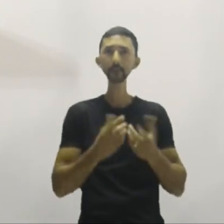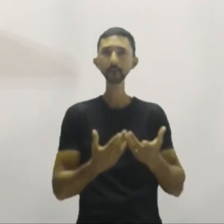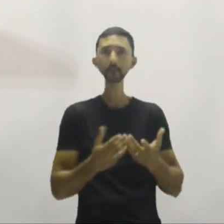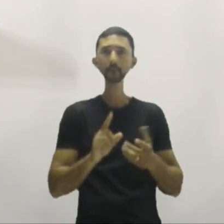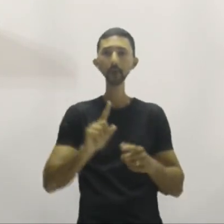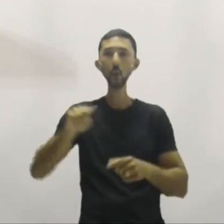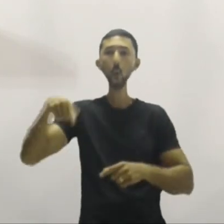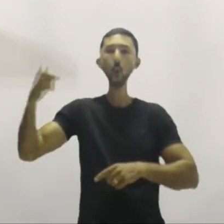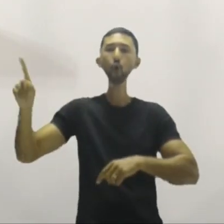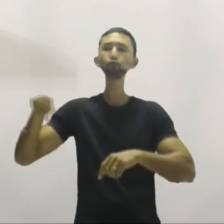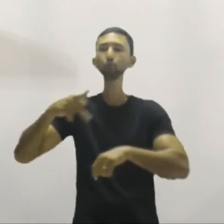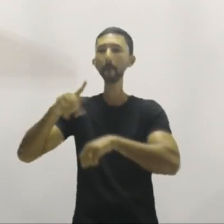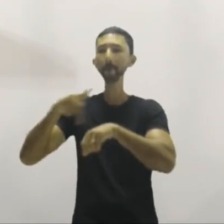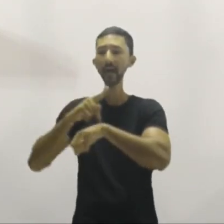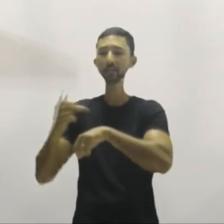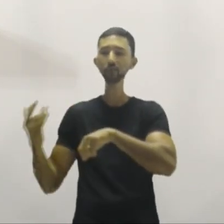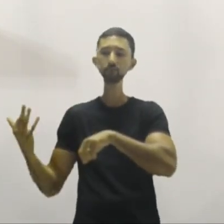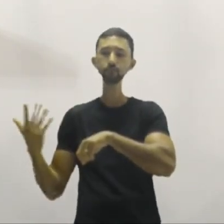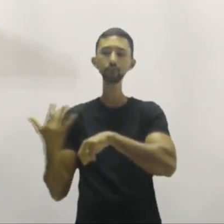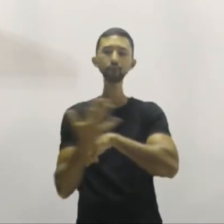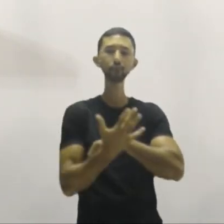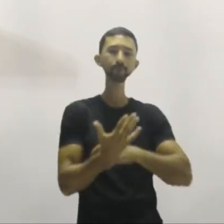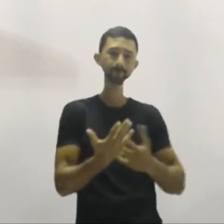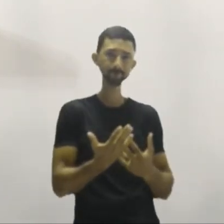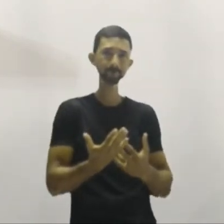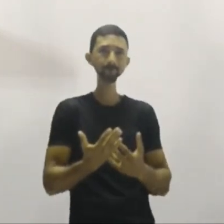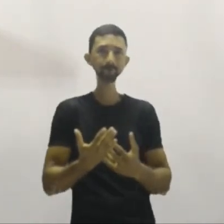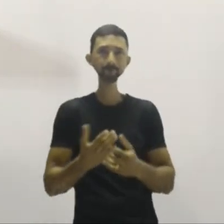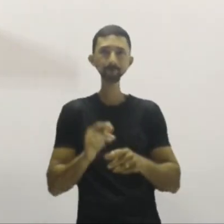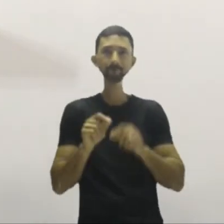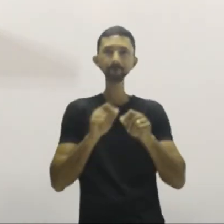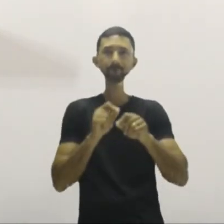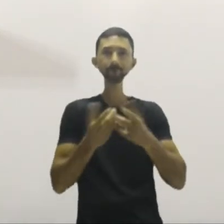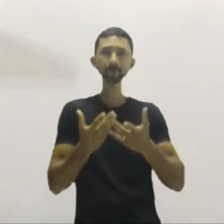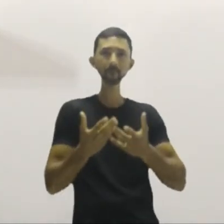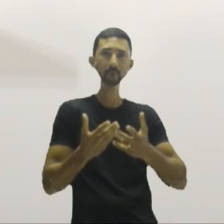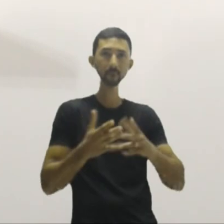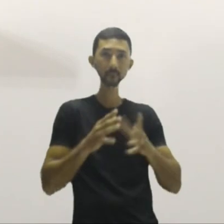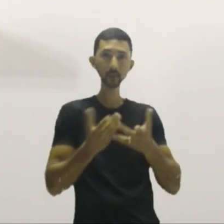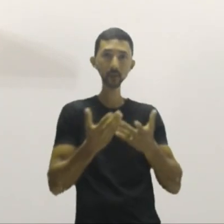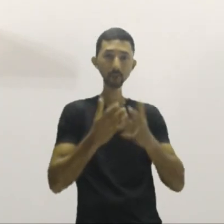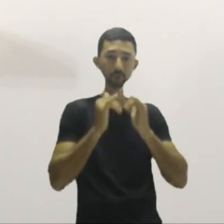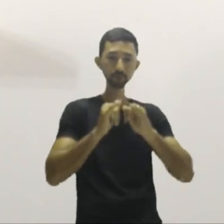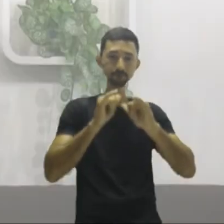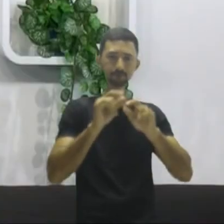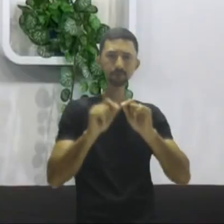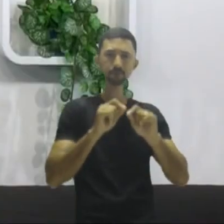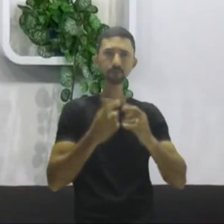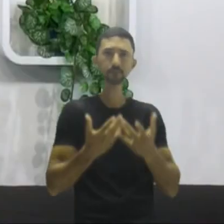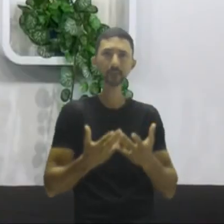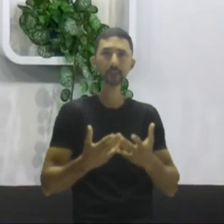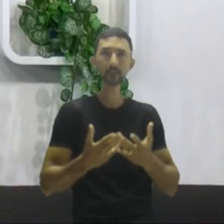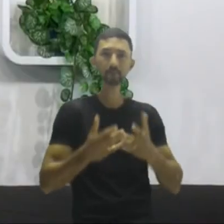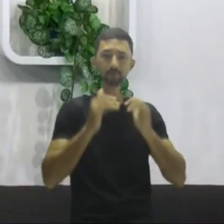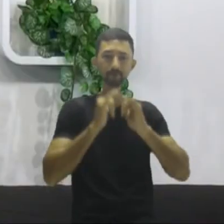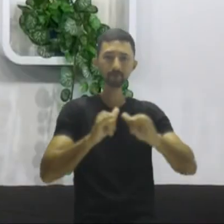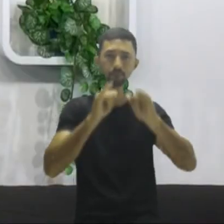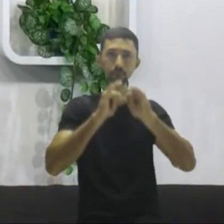imigrantes. E a propaganda que foi feita em torno do Brexit foi justamente